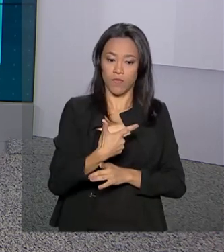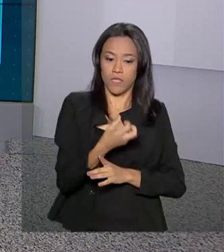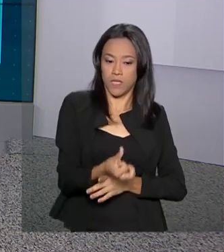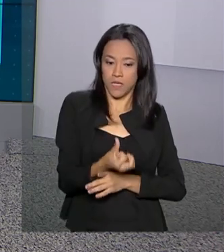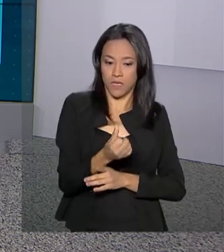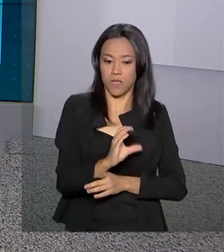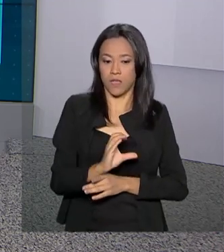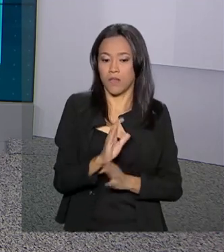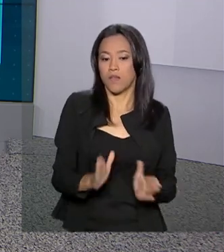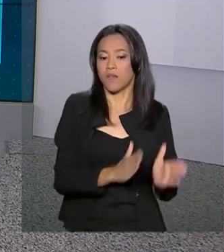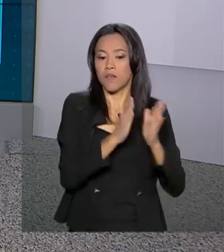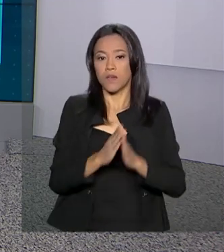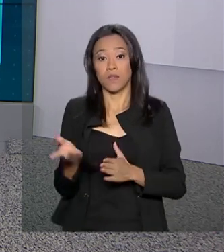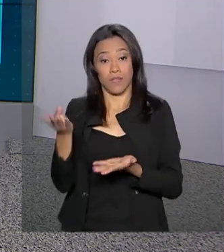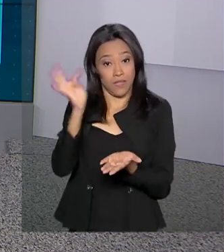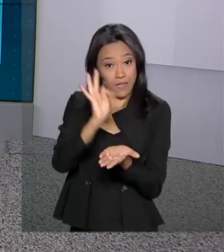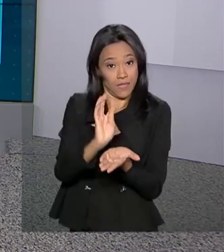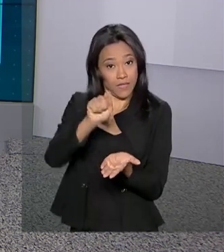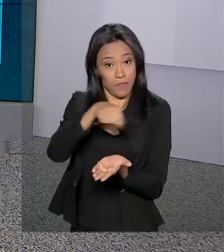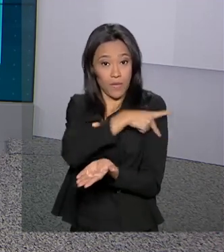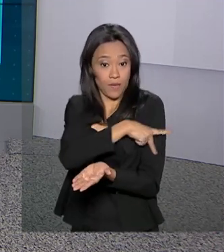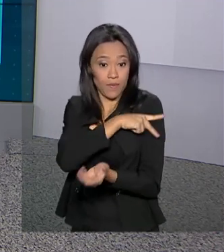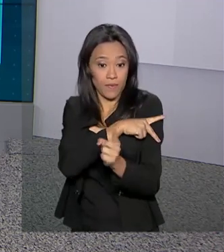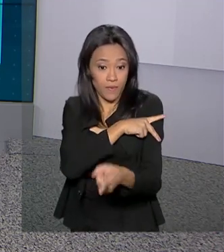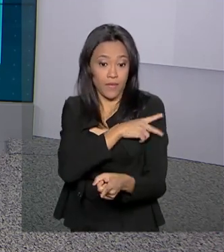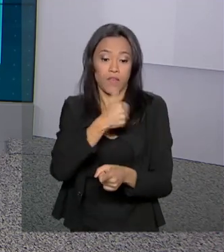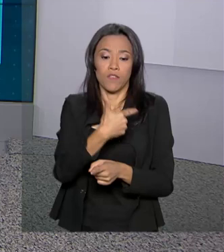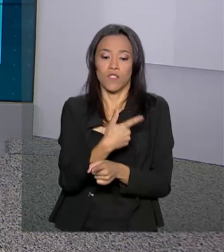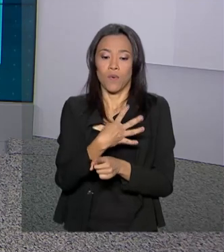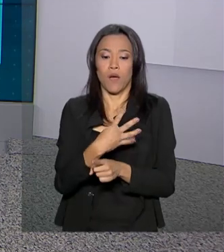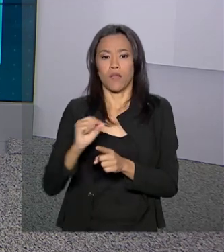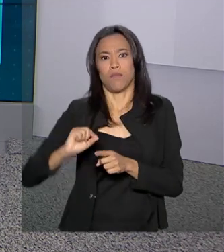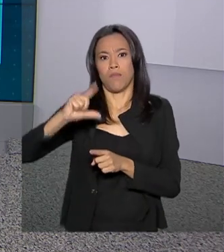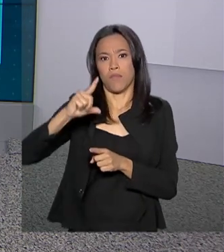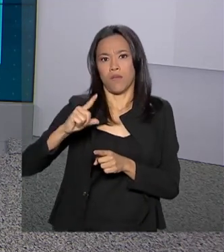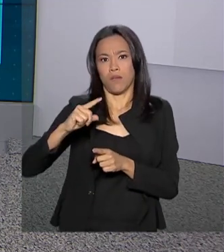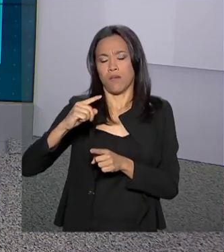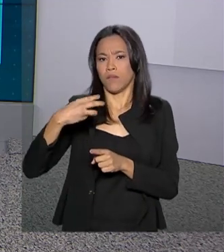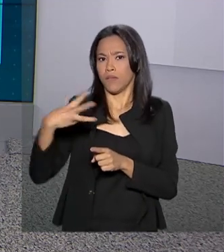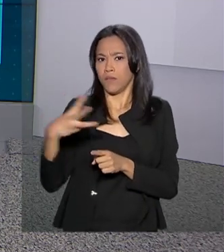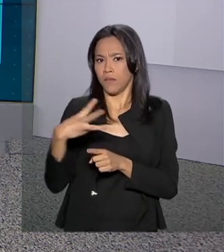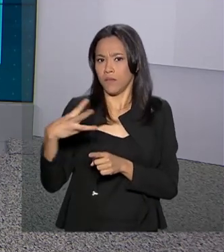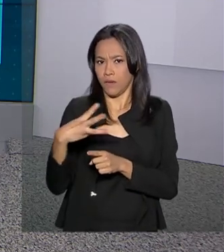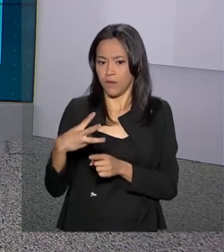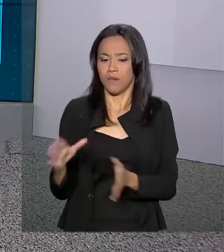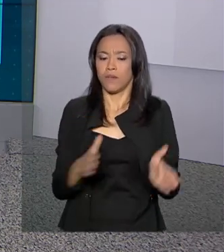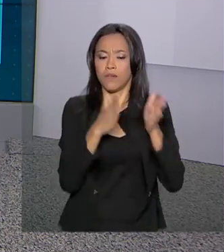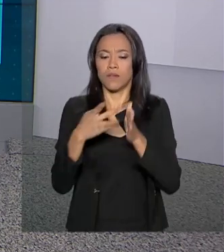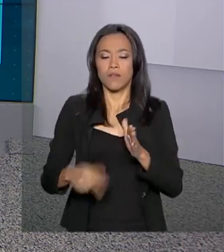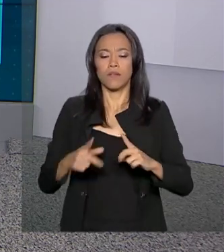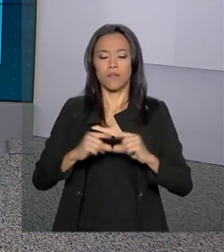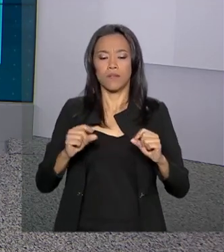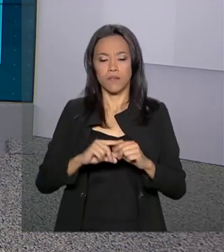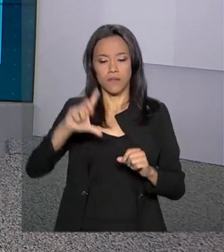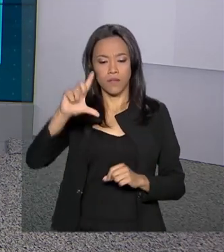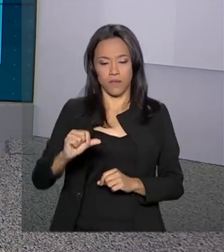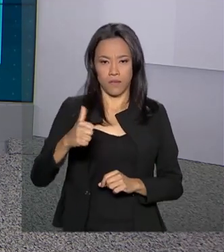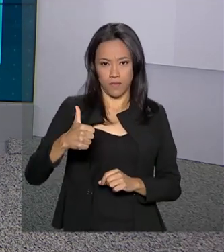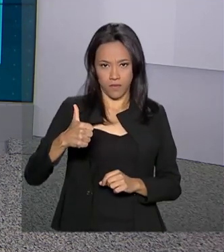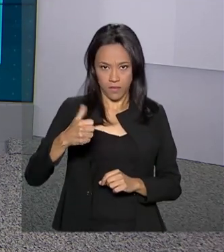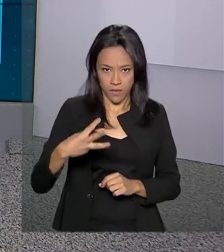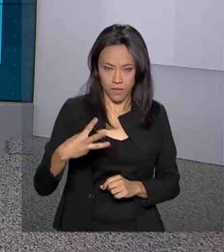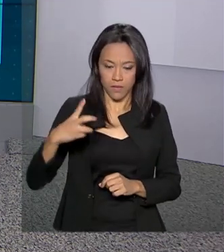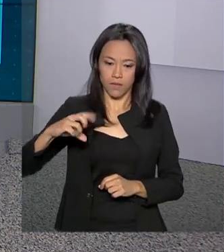26 graus. Teresina, mínima de 24, máxima de 33 graus. E aqui em Brasília, mínima de 13 e máxima de